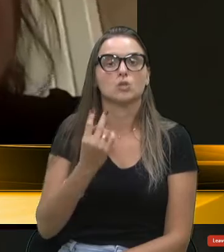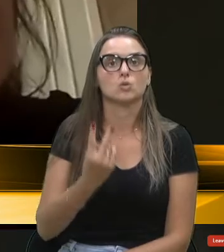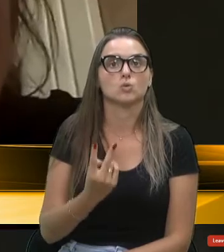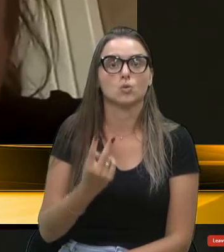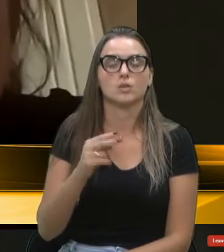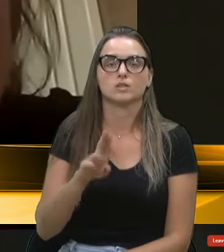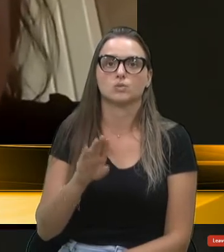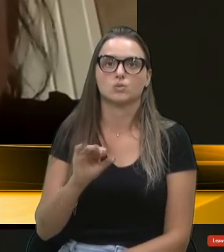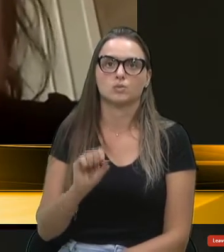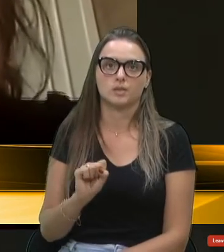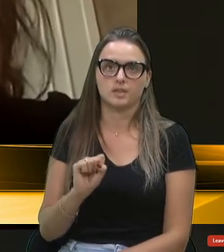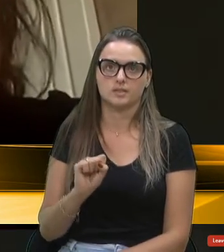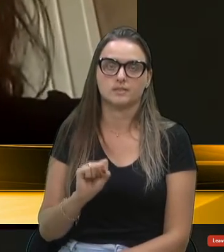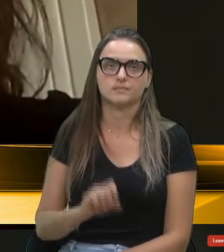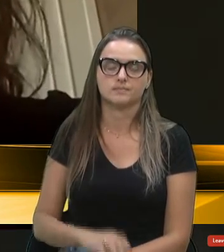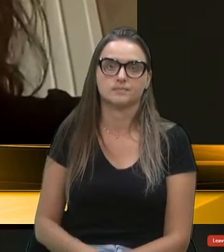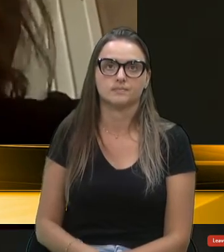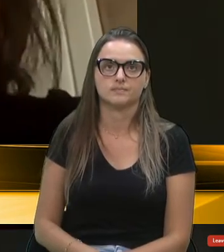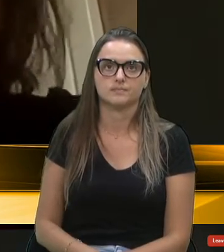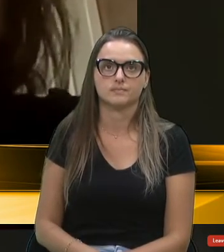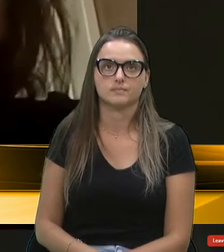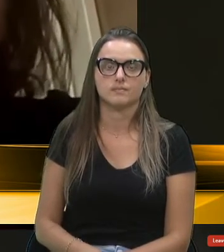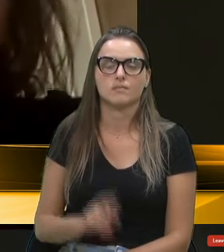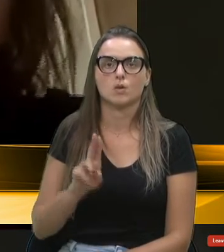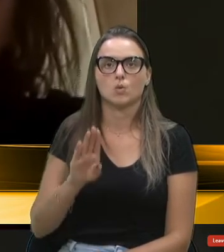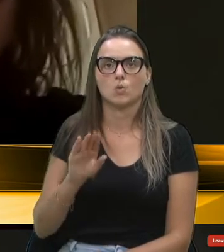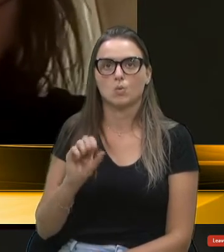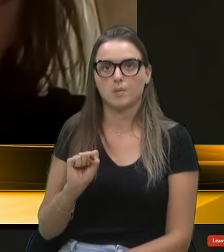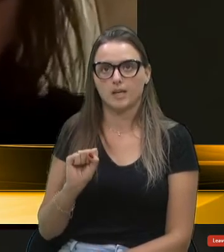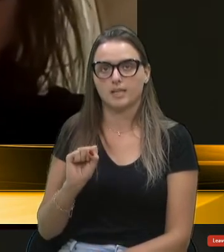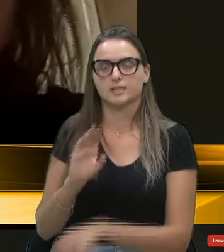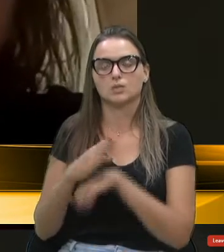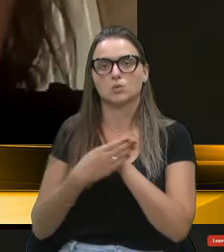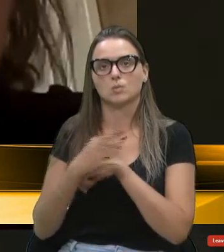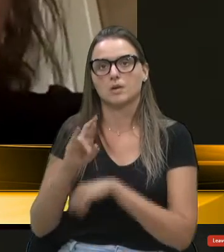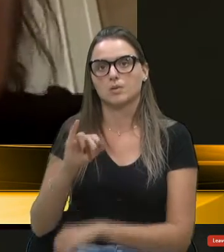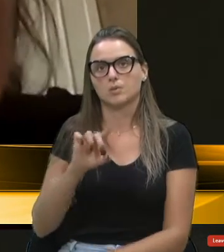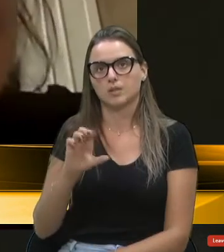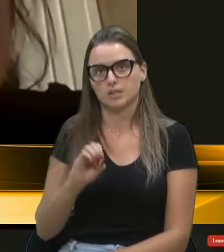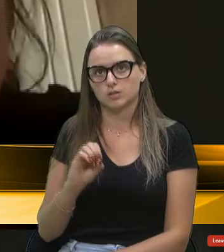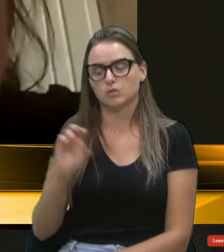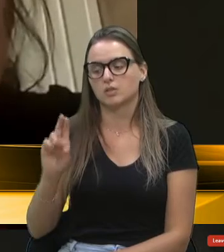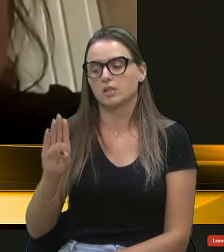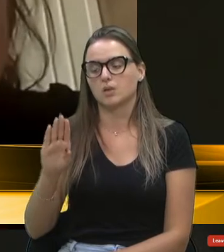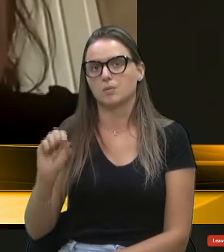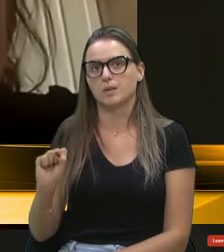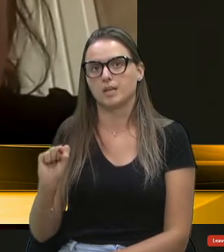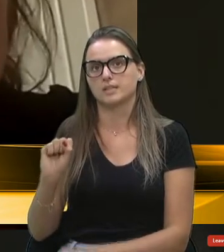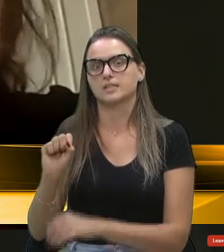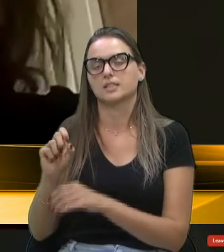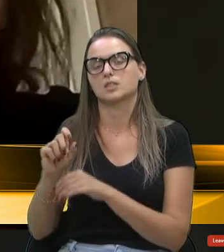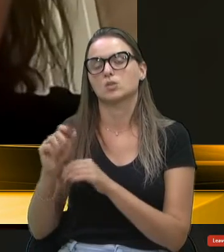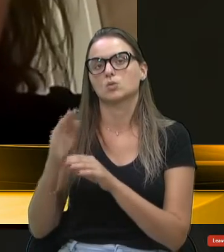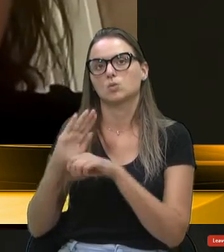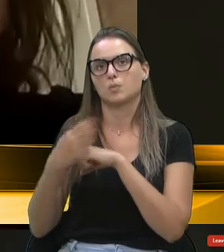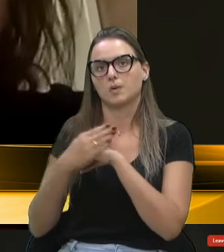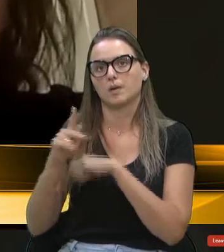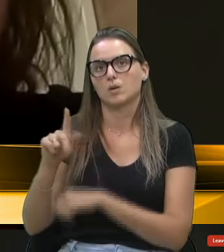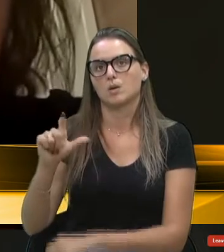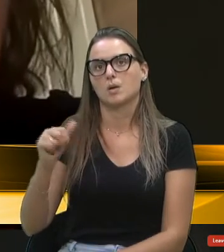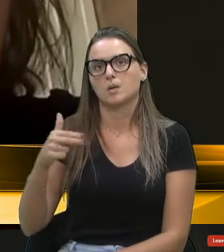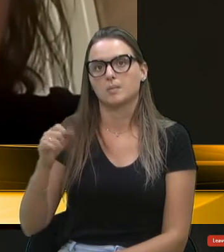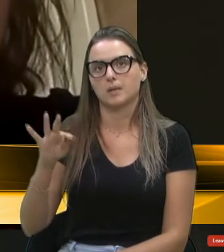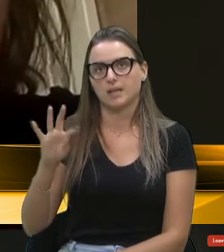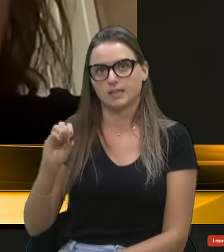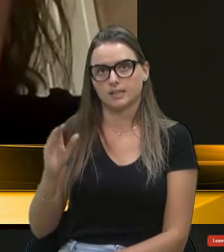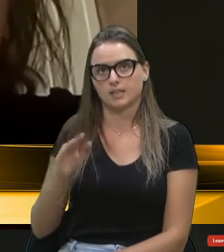básicas de saúde, a UBS do Rio do Centro e a UBS do Planalto Rio Branco. E ela atende